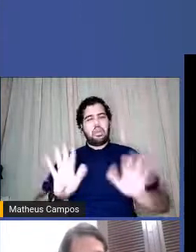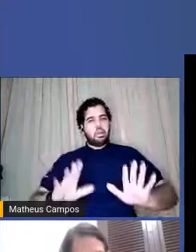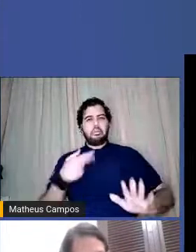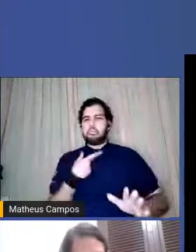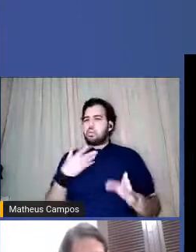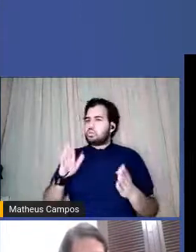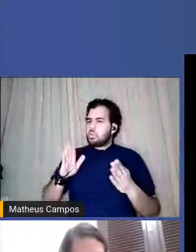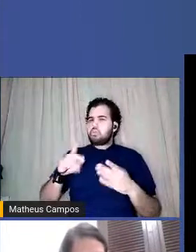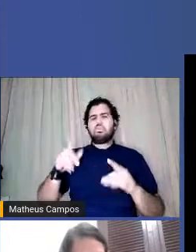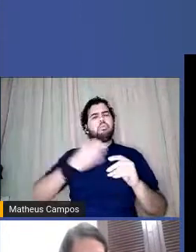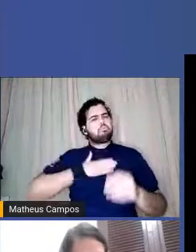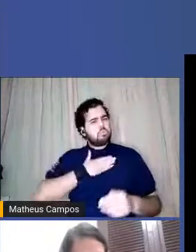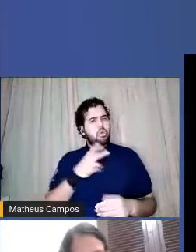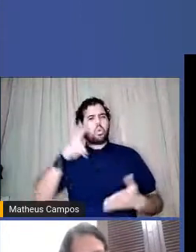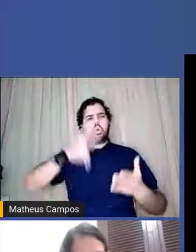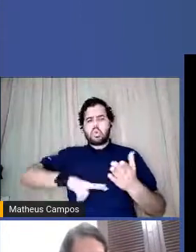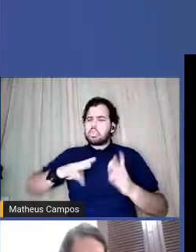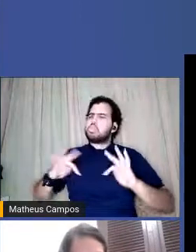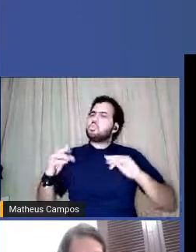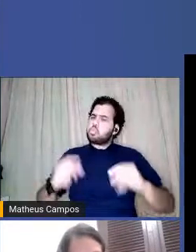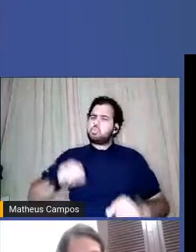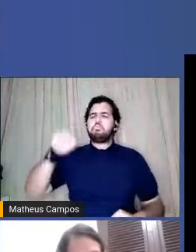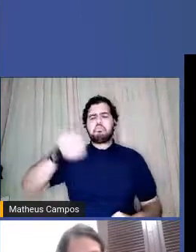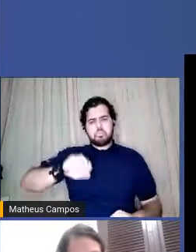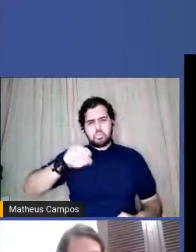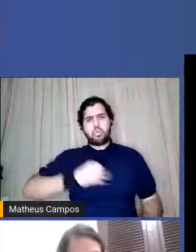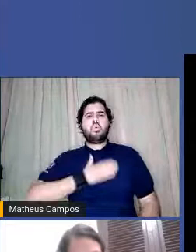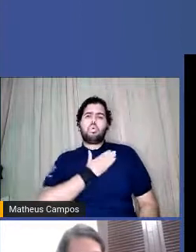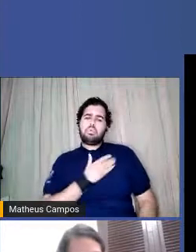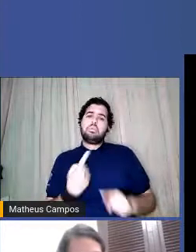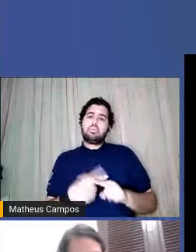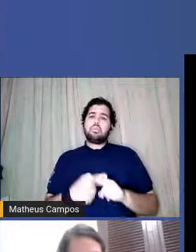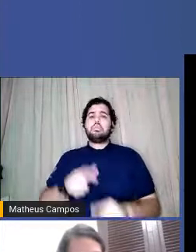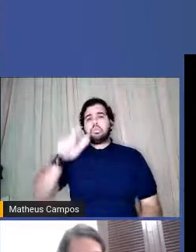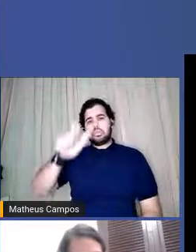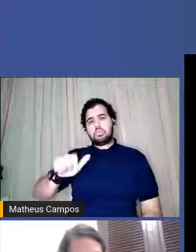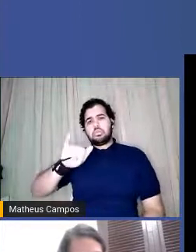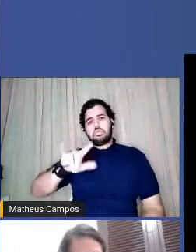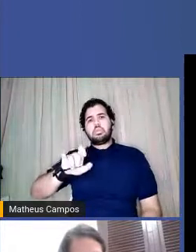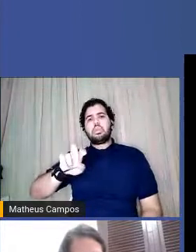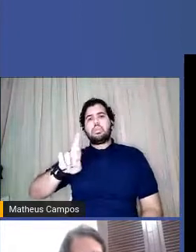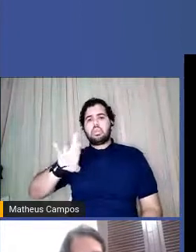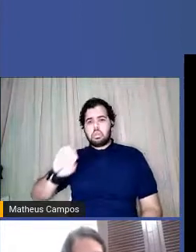tudo, vamos ler tudo. Até Gilberto Freire eu li, ops.